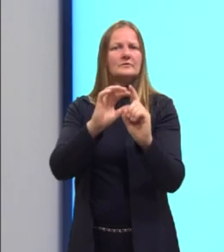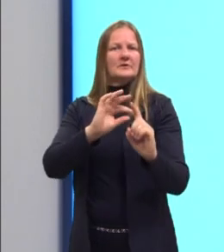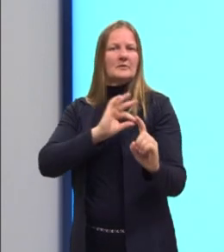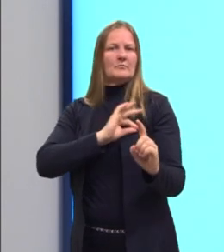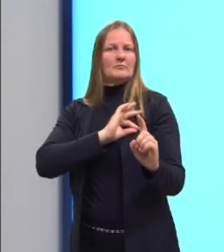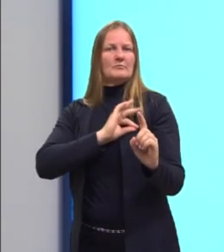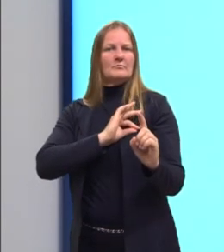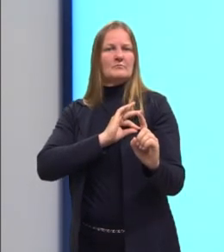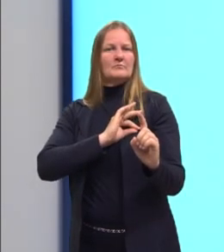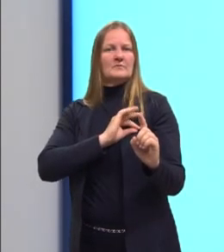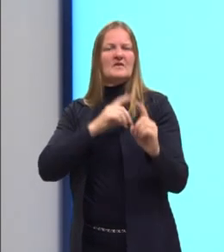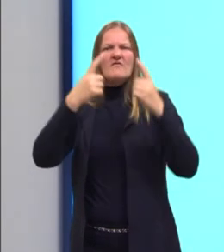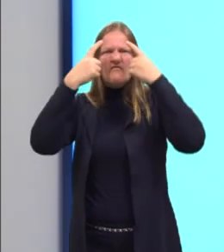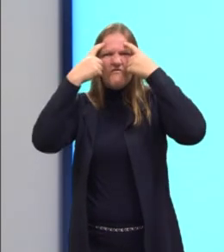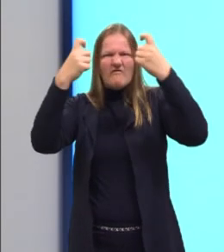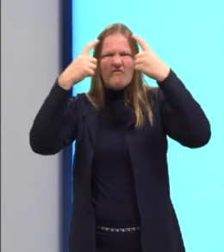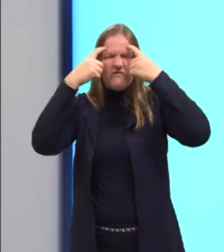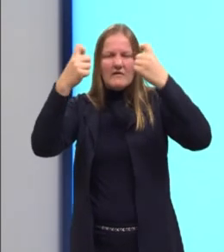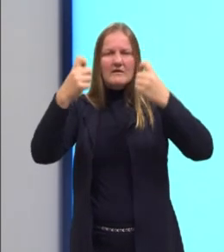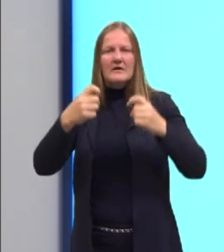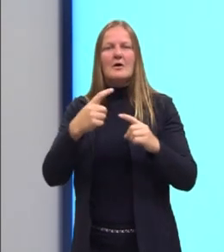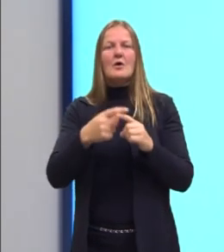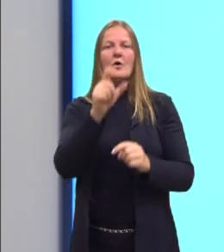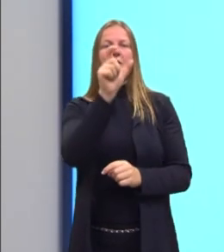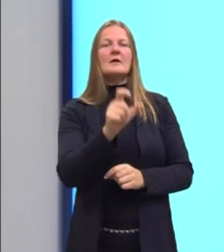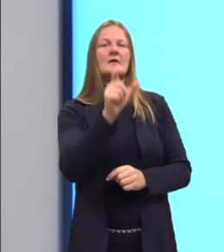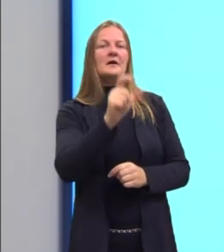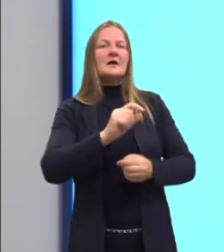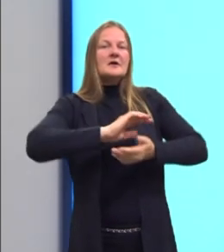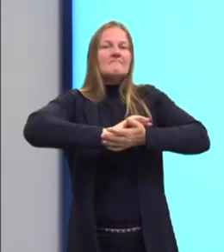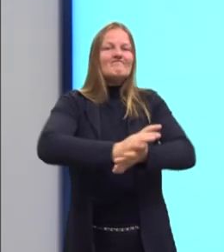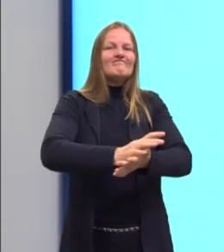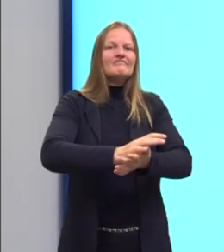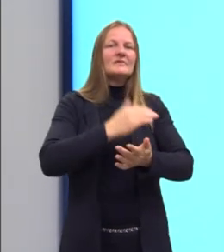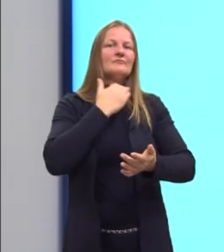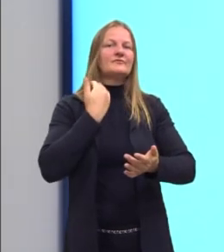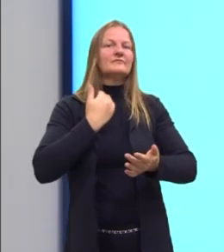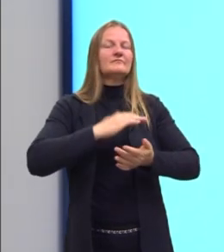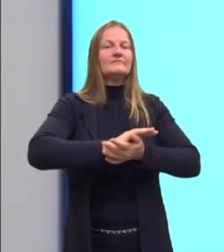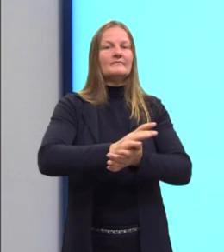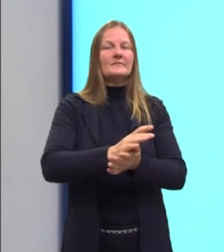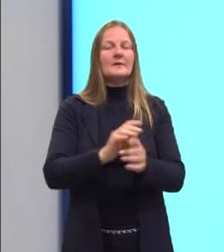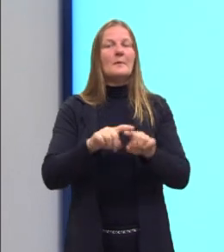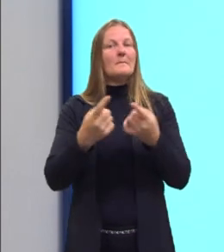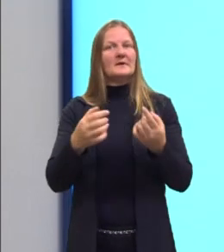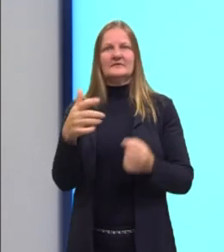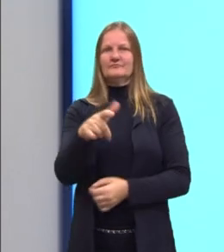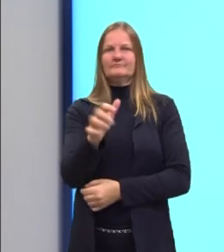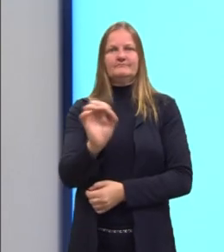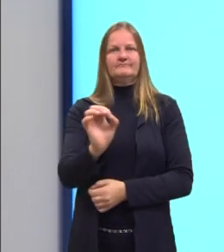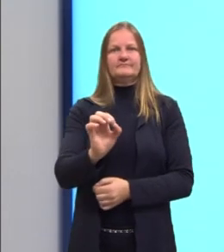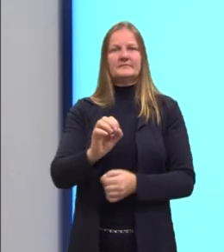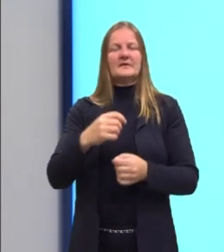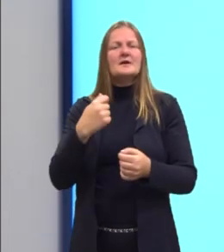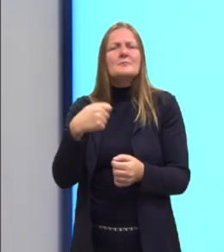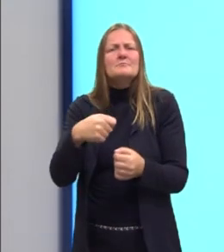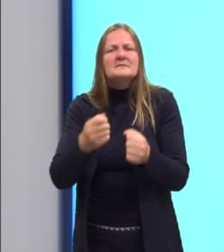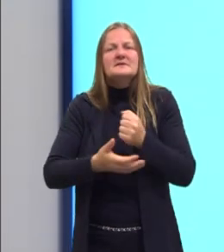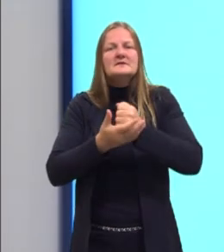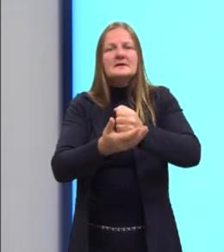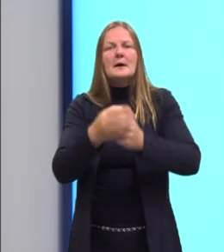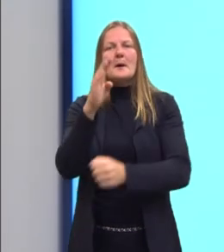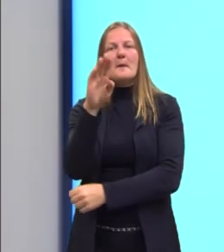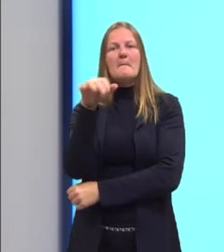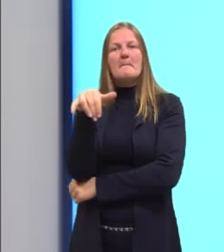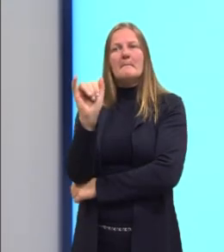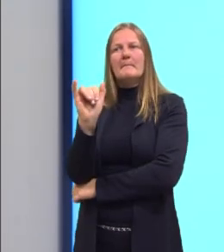provavelmente, ele foi assassinado pela polícia. Mas não há necessidade de se colocar o by aqui,